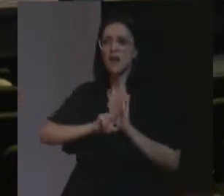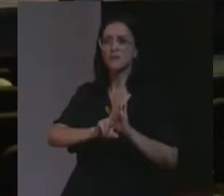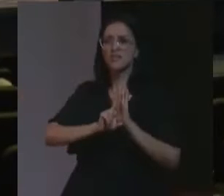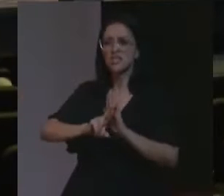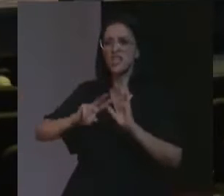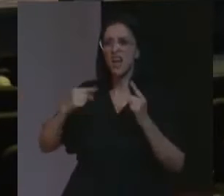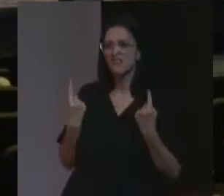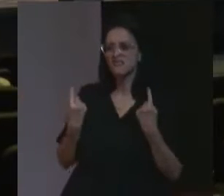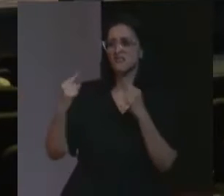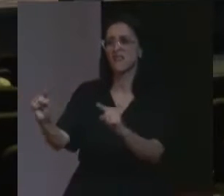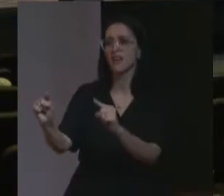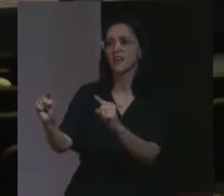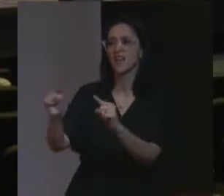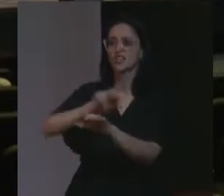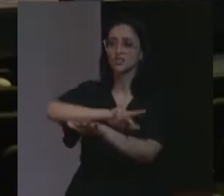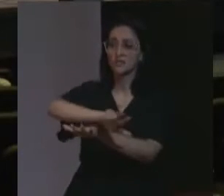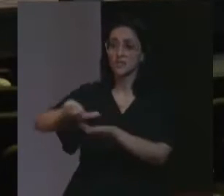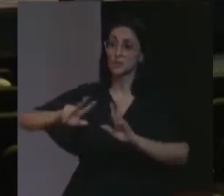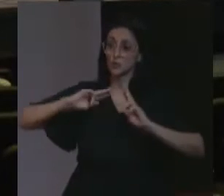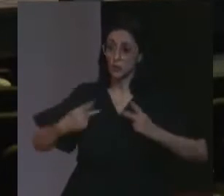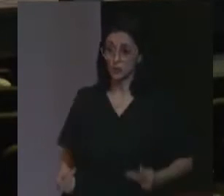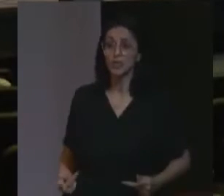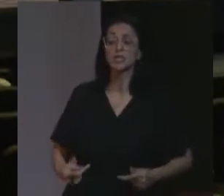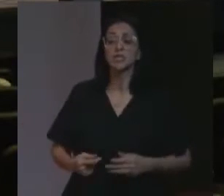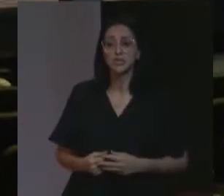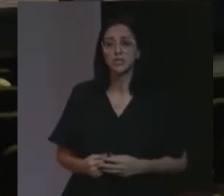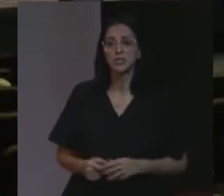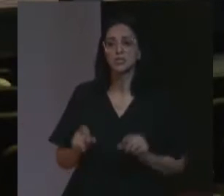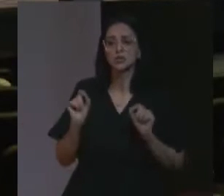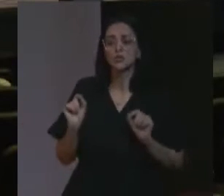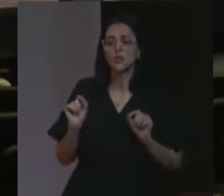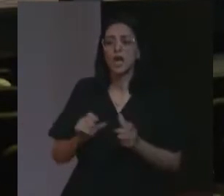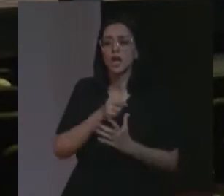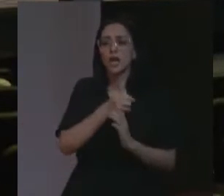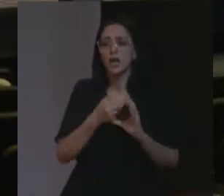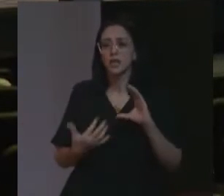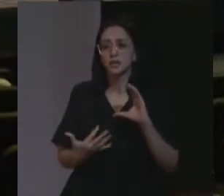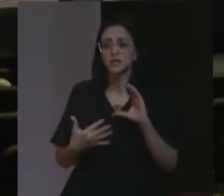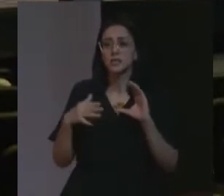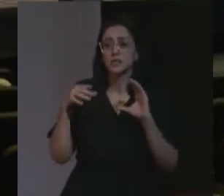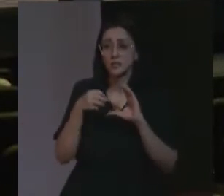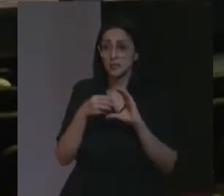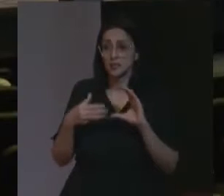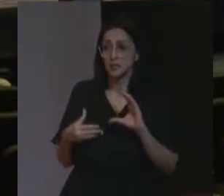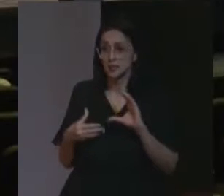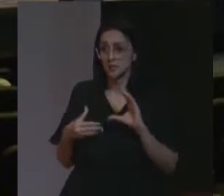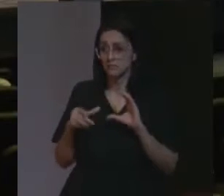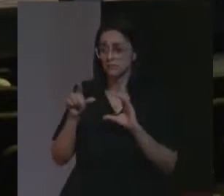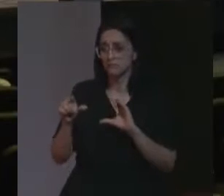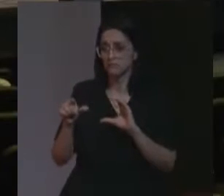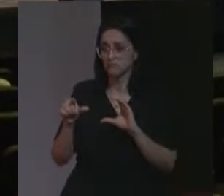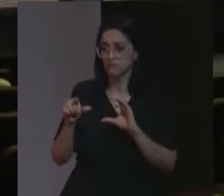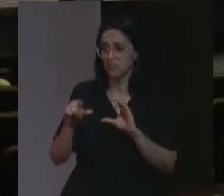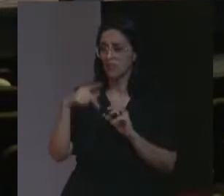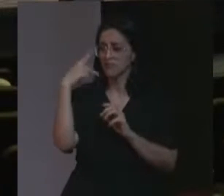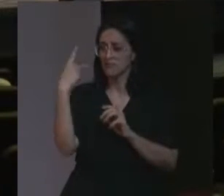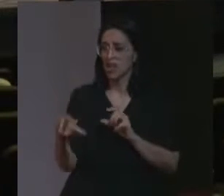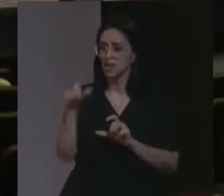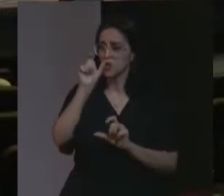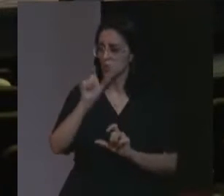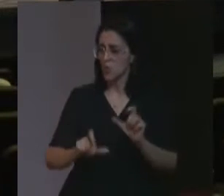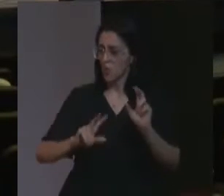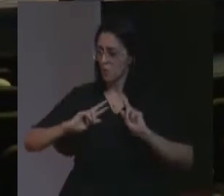diversidade humana, isto é, as características do status humano, sem